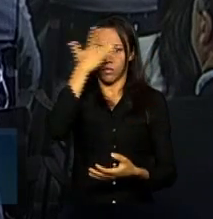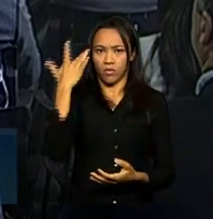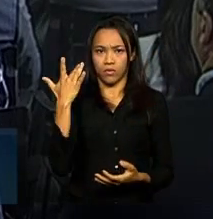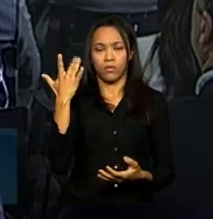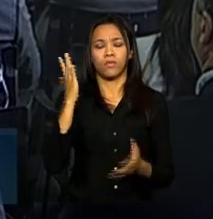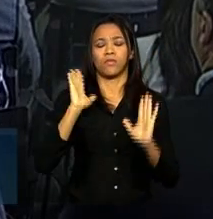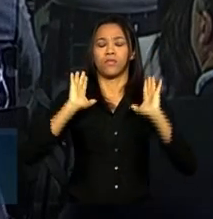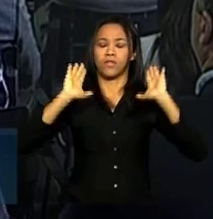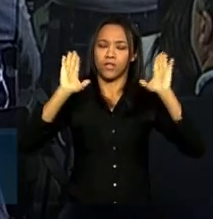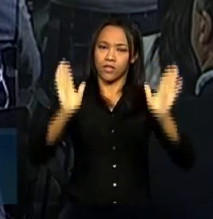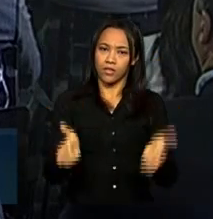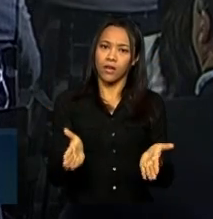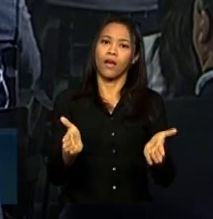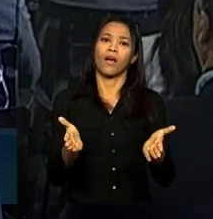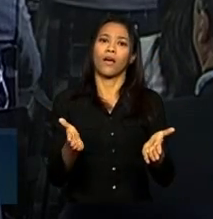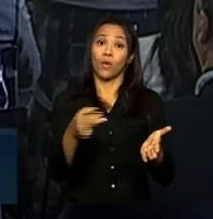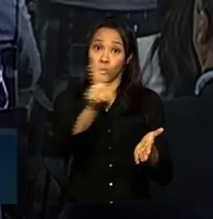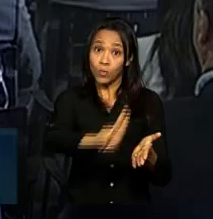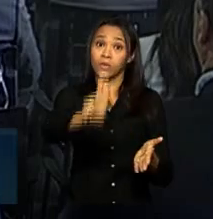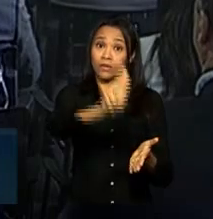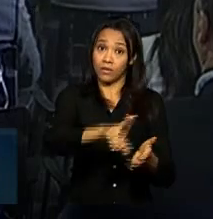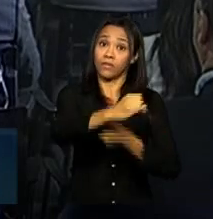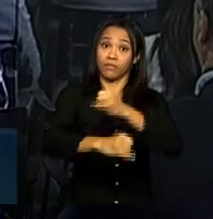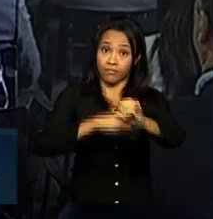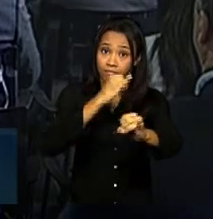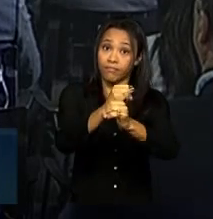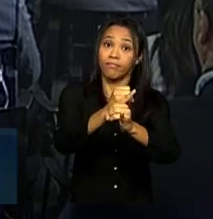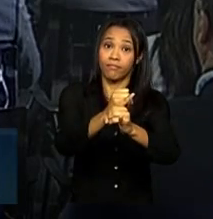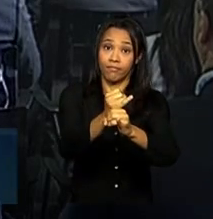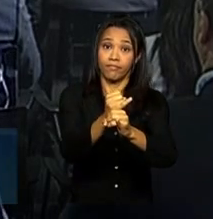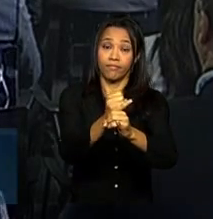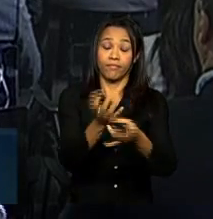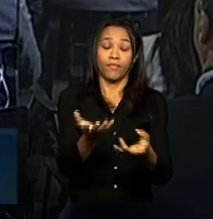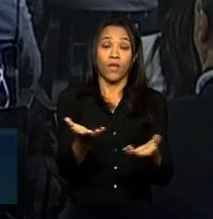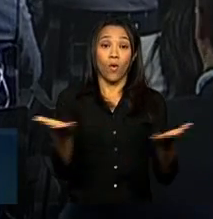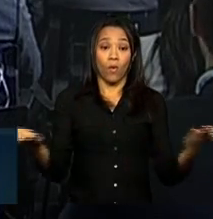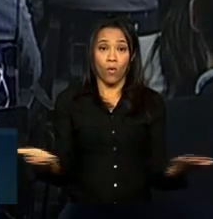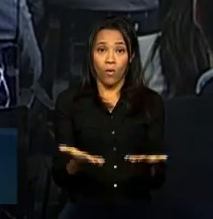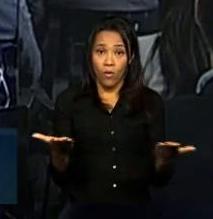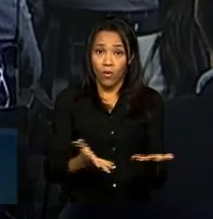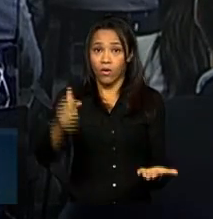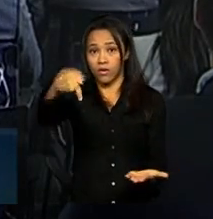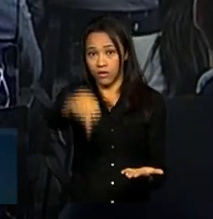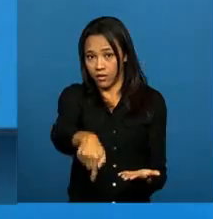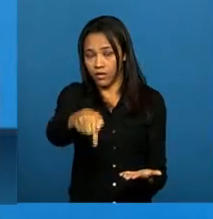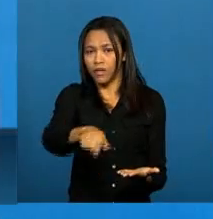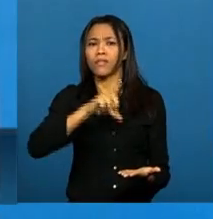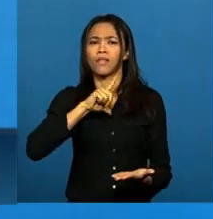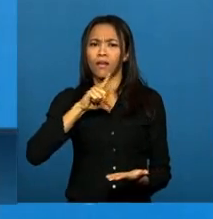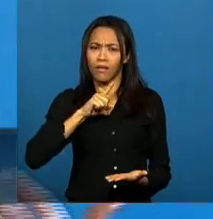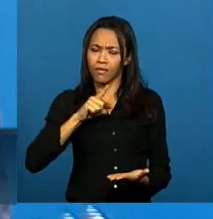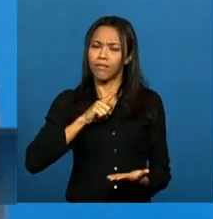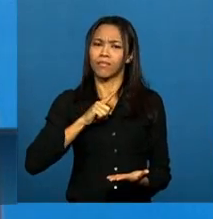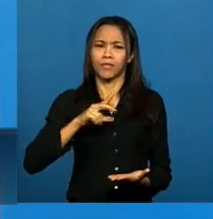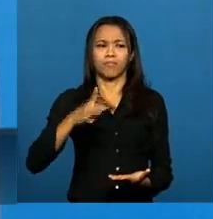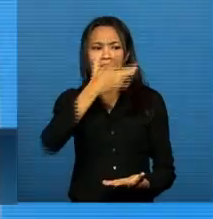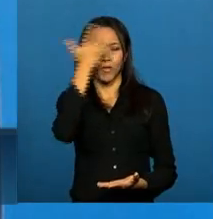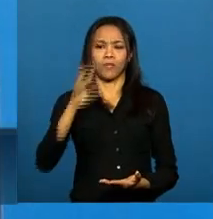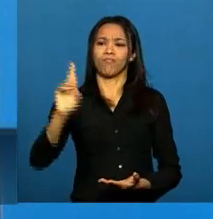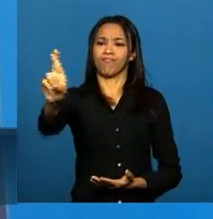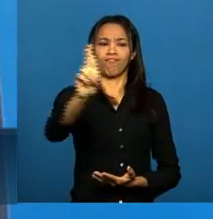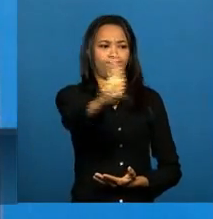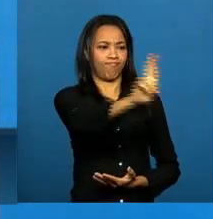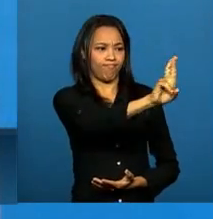por meio das nossas plataformas. Então, aqui, nesse momento, nós temos a representatividade